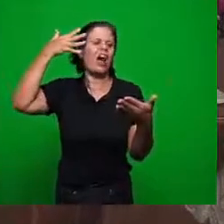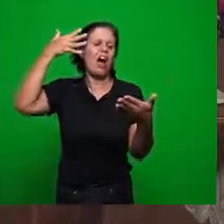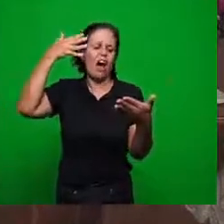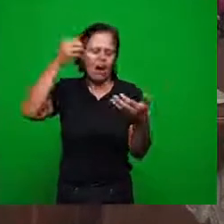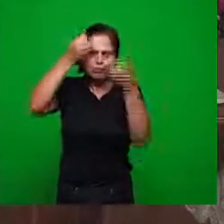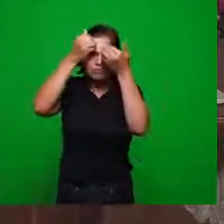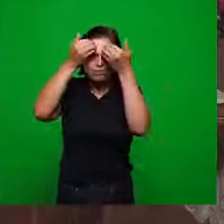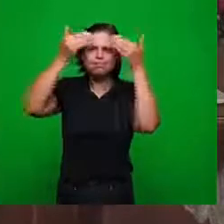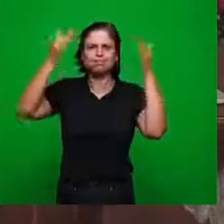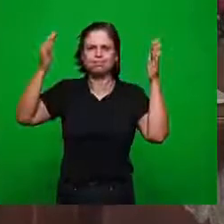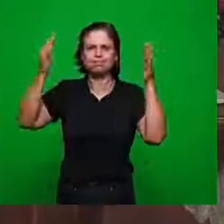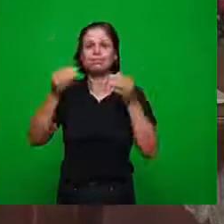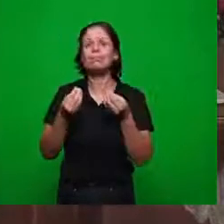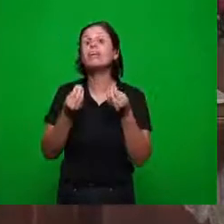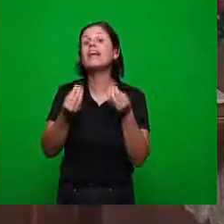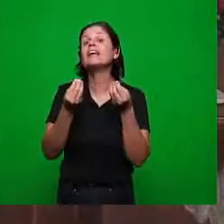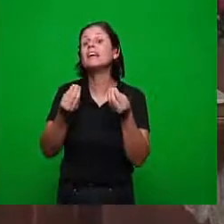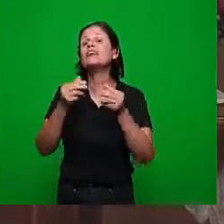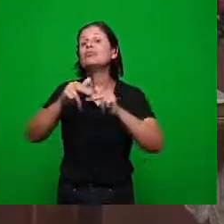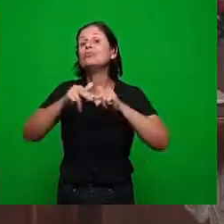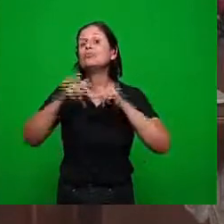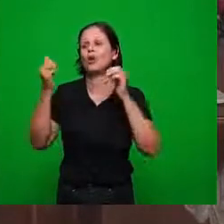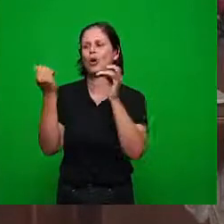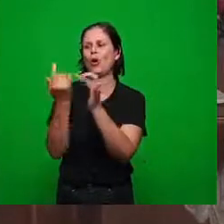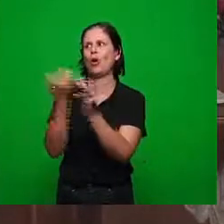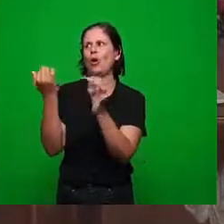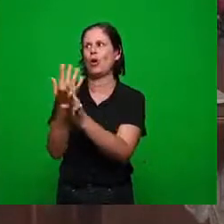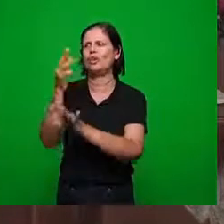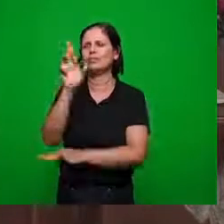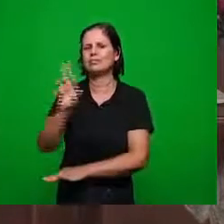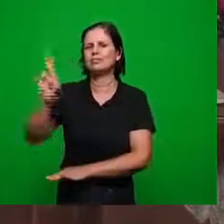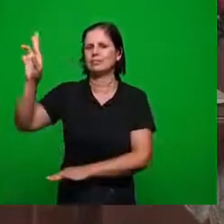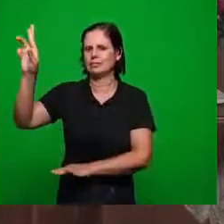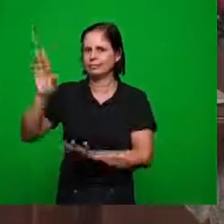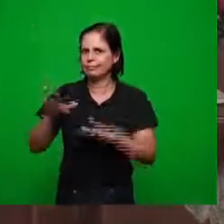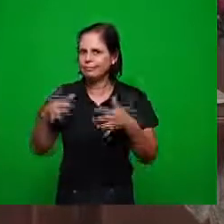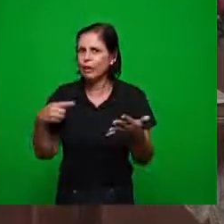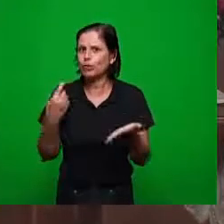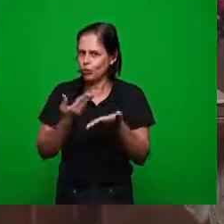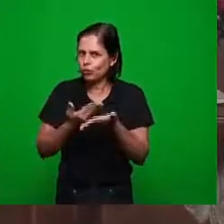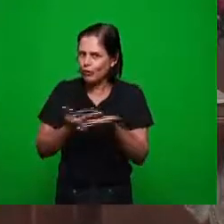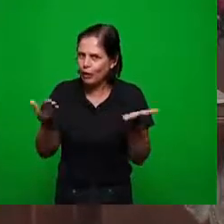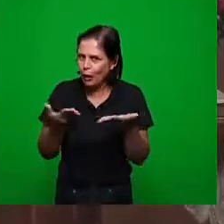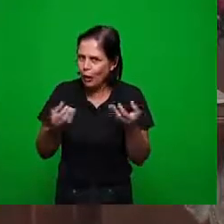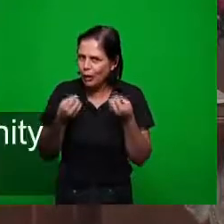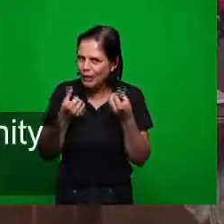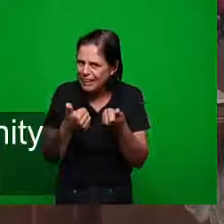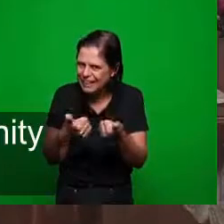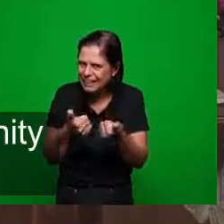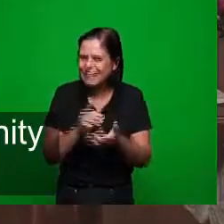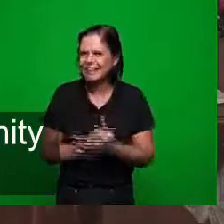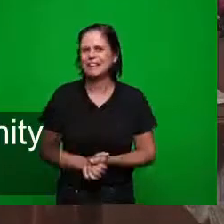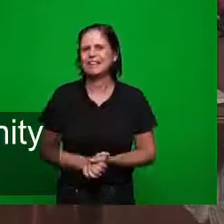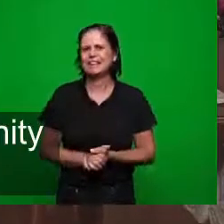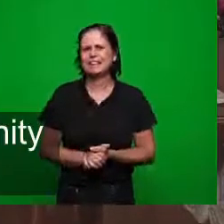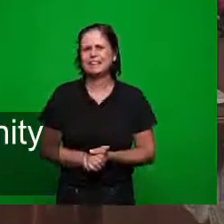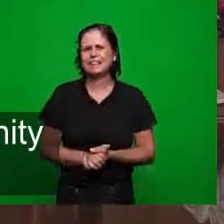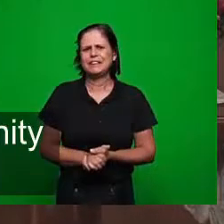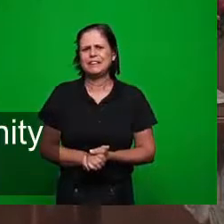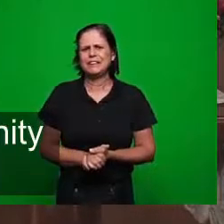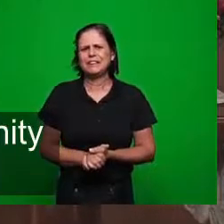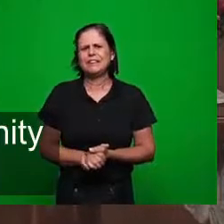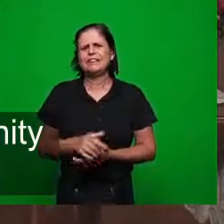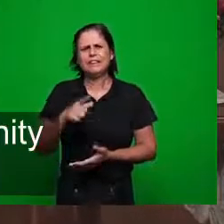então é isso que estamos nessa hora tratando muitos dos irmãos